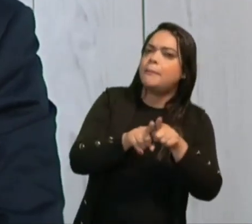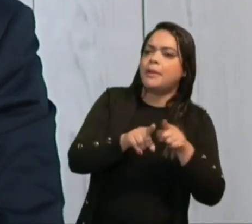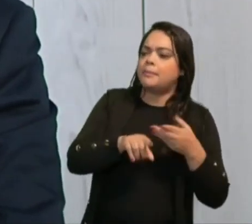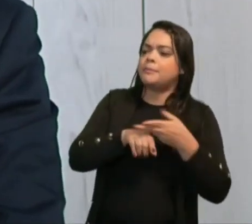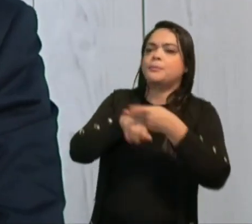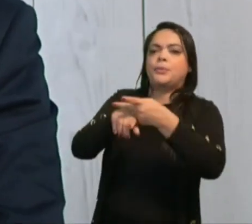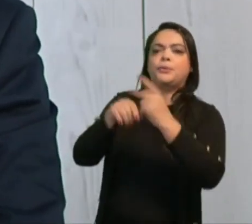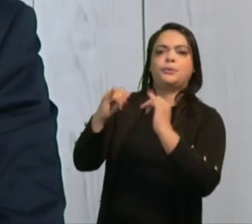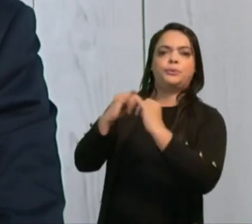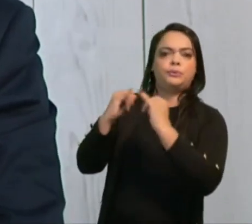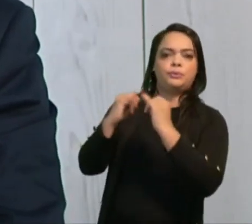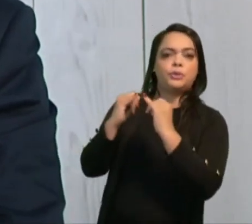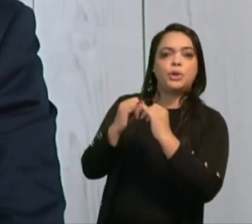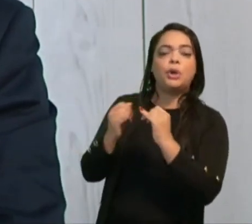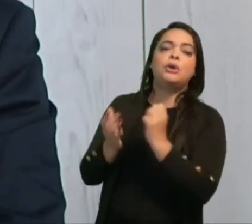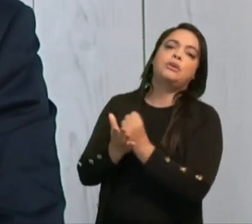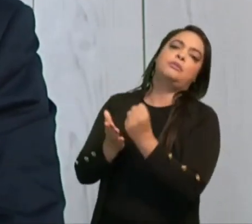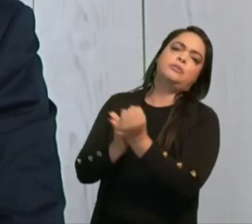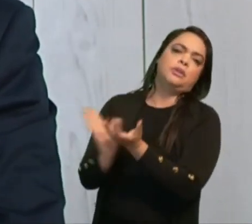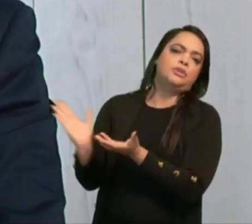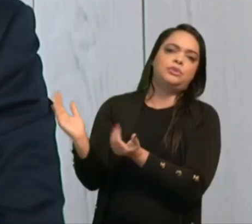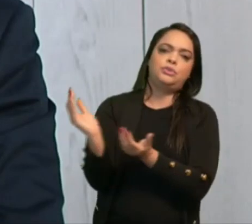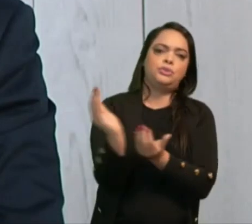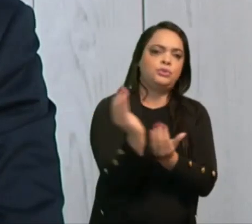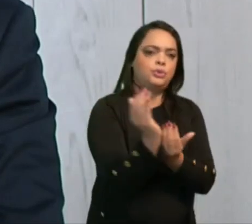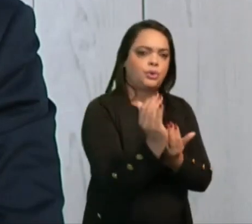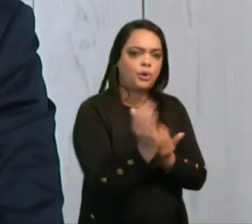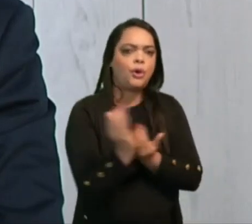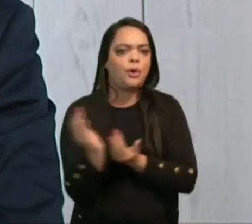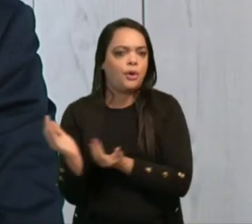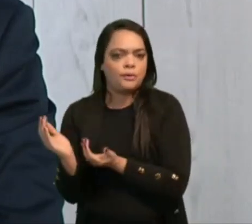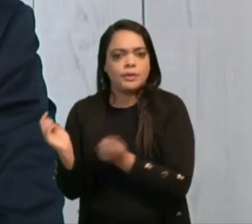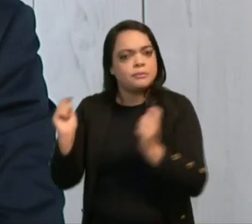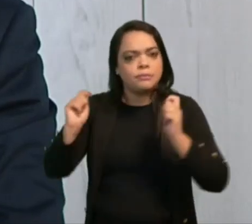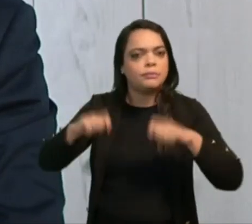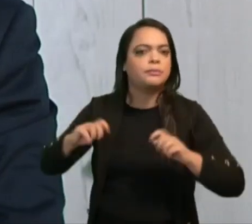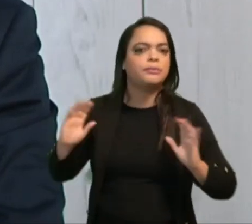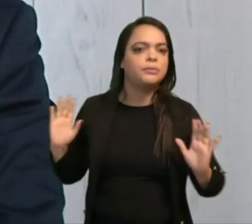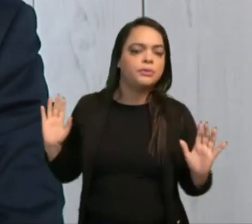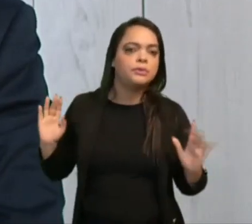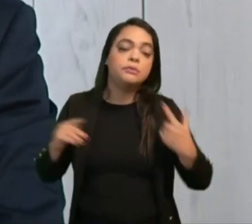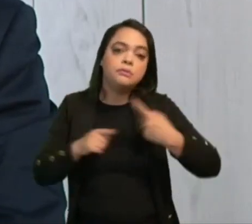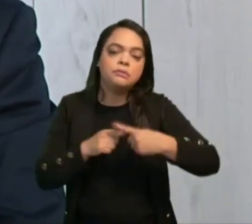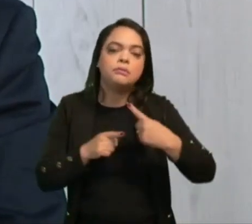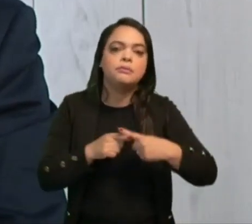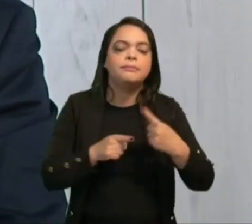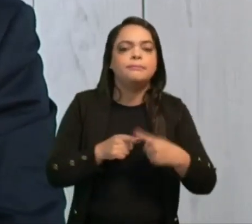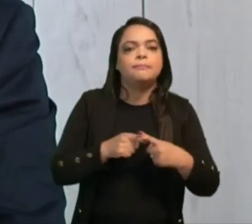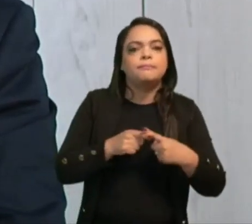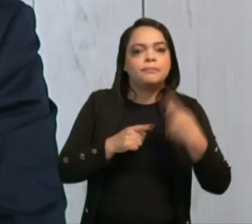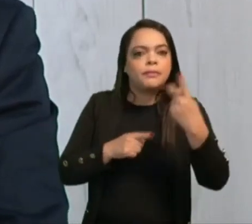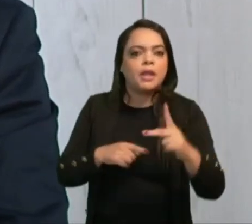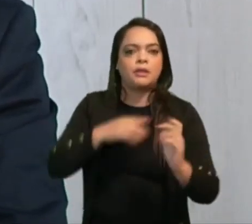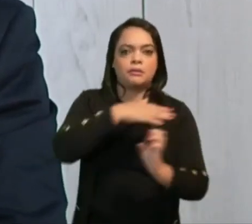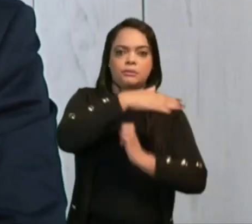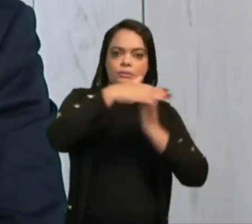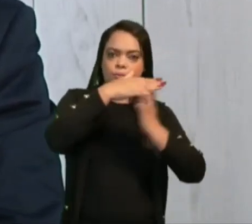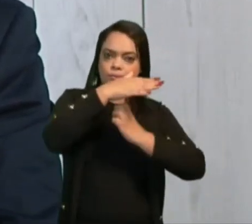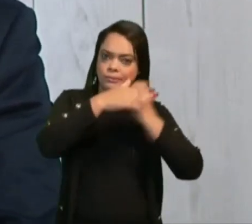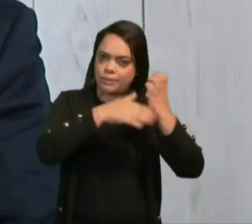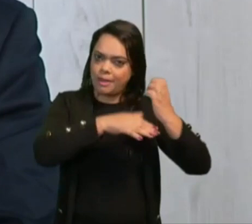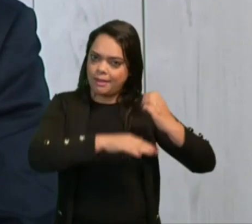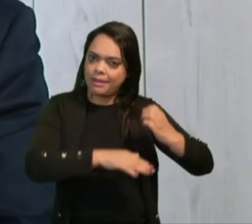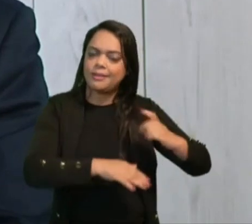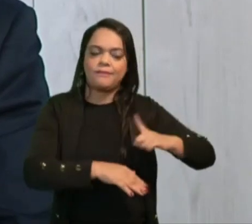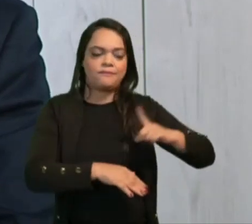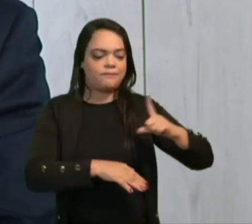formadora e contrate tantos jovens quanto seja possível, porque assim a sua empresa ganhará